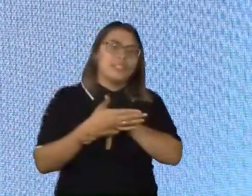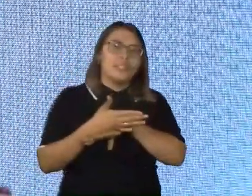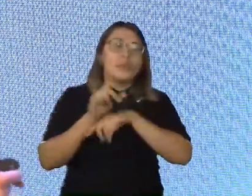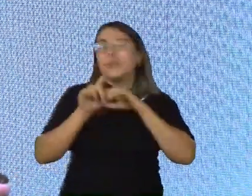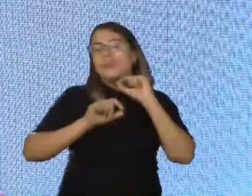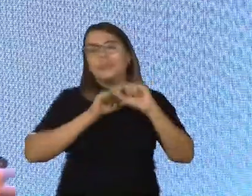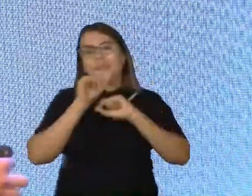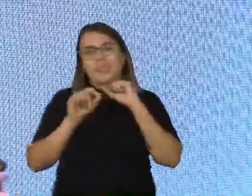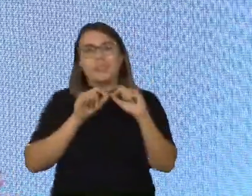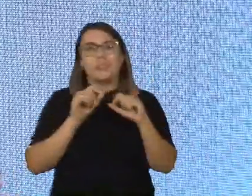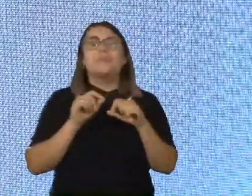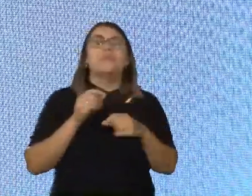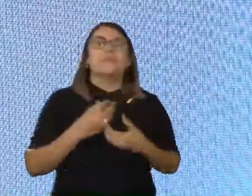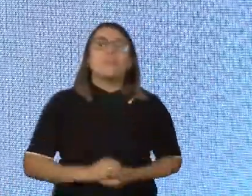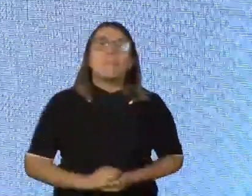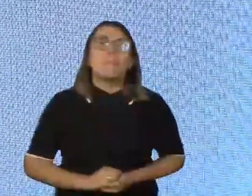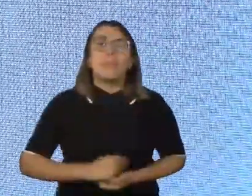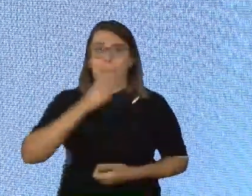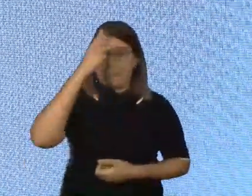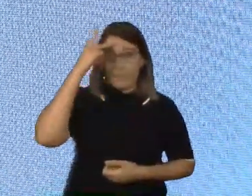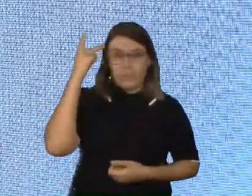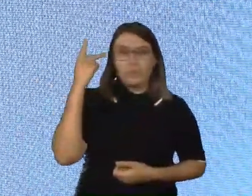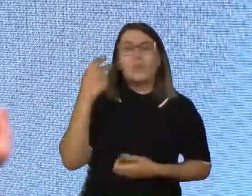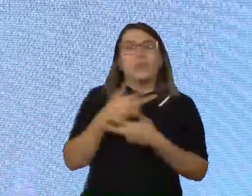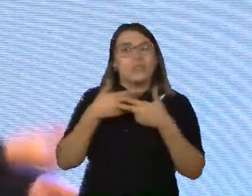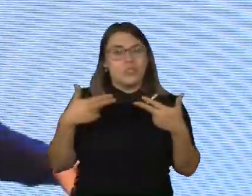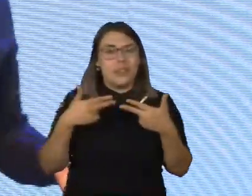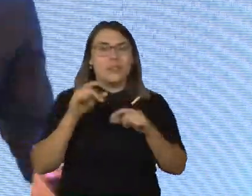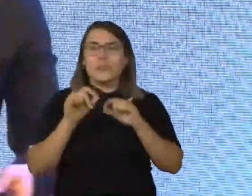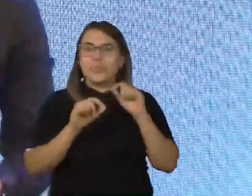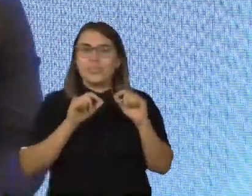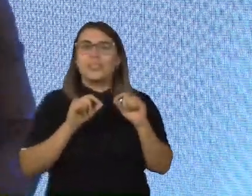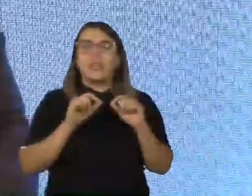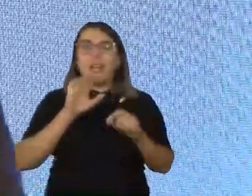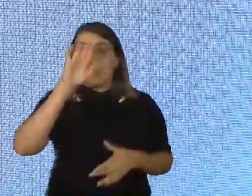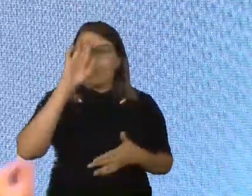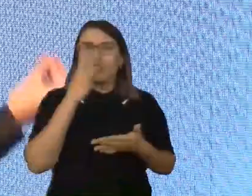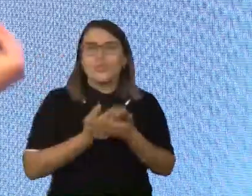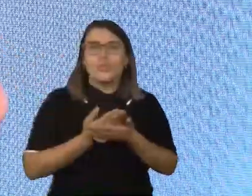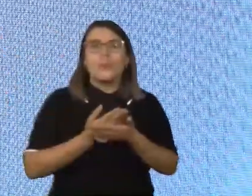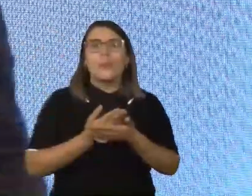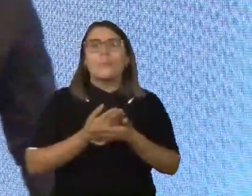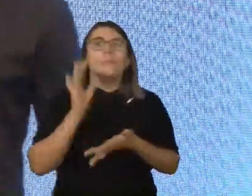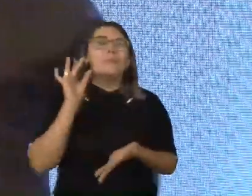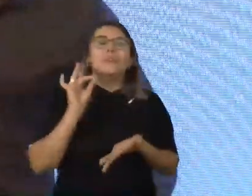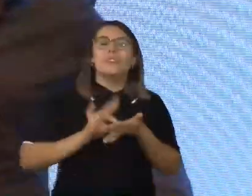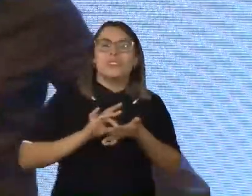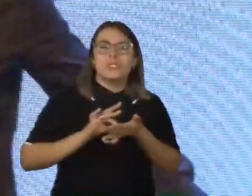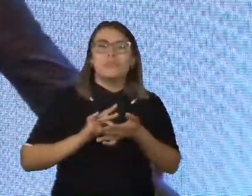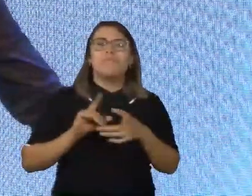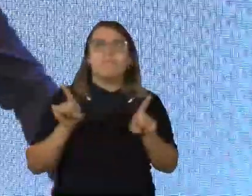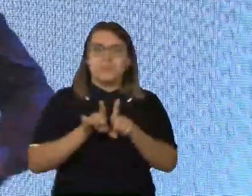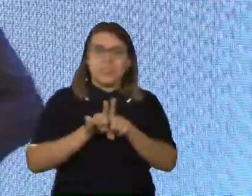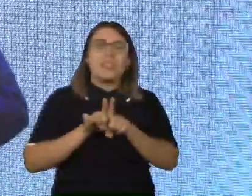quais eram as suas habilidades. A pessoa com uma mente diversa, Alex, é aquele que tem uma linguagem positiva e otimista. Por mais